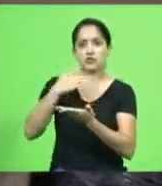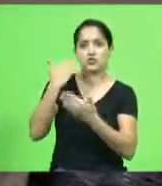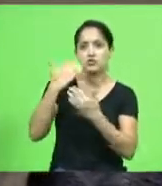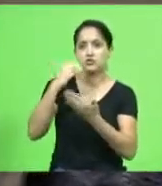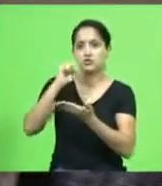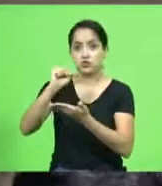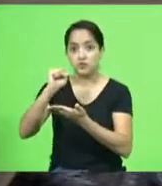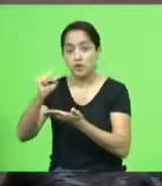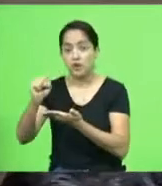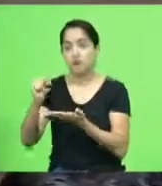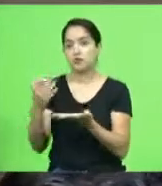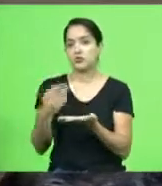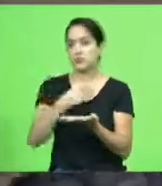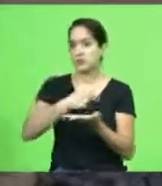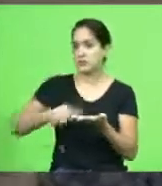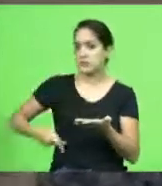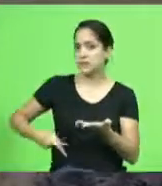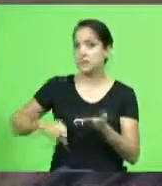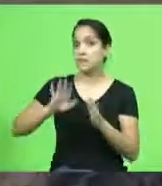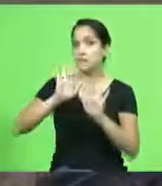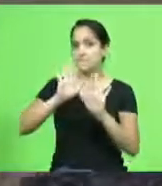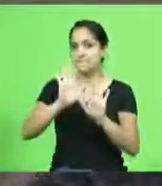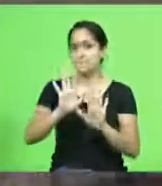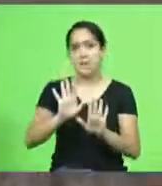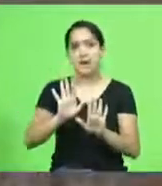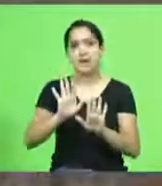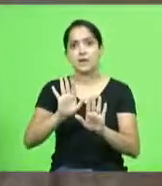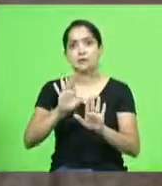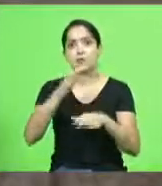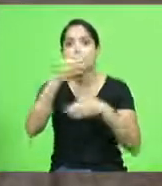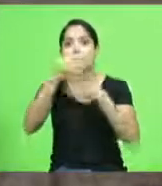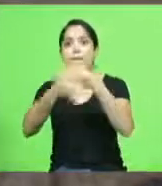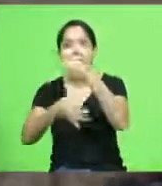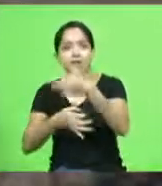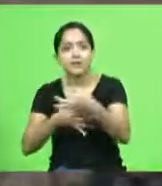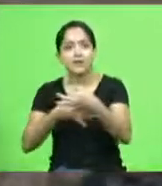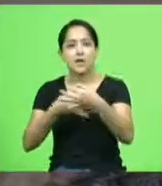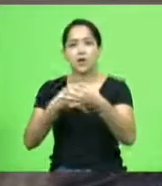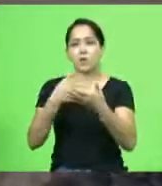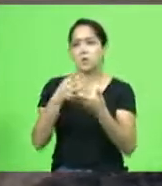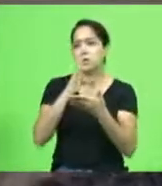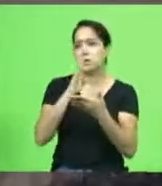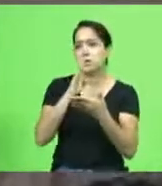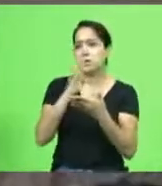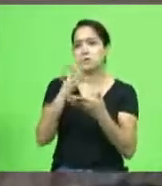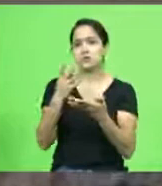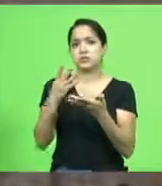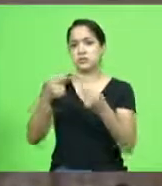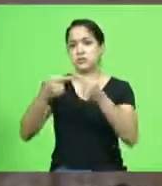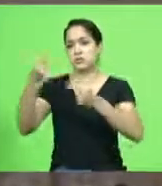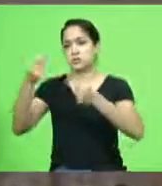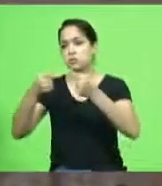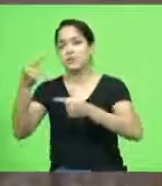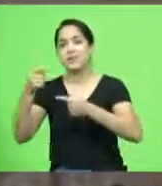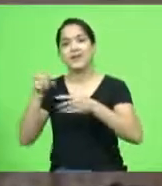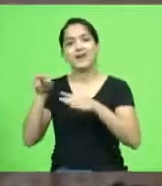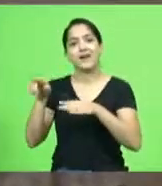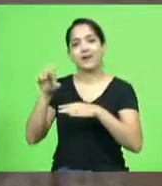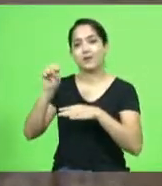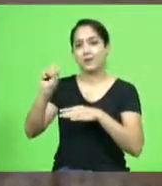república mas você não pode emitir uma opinião crítica ao STF